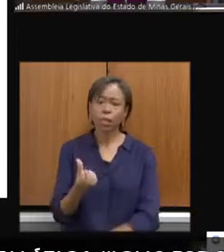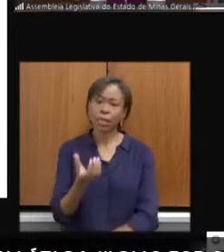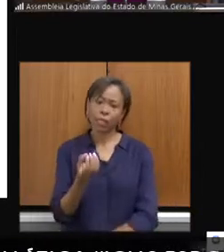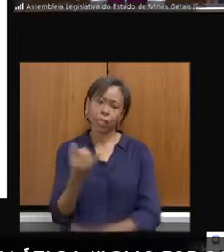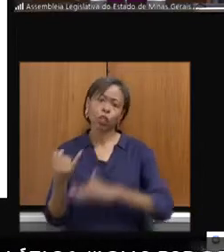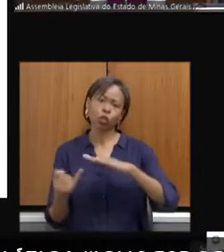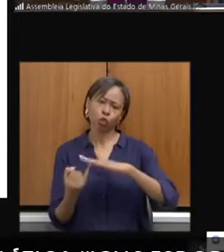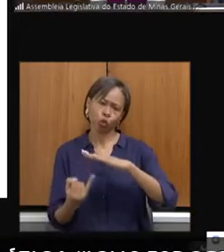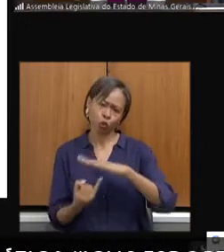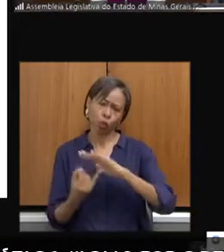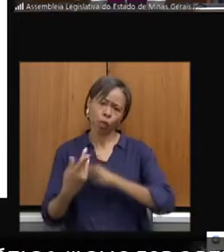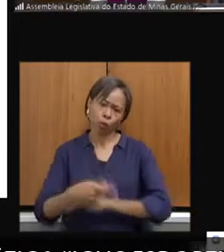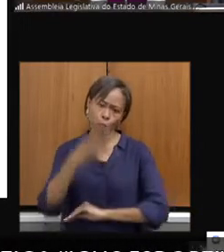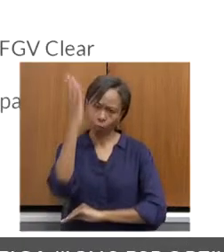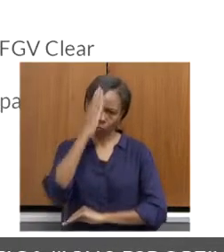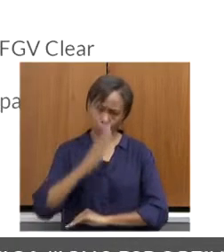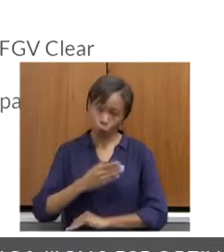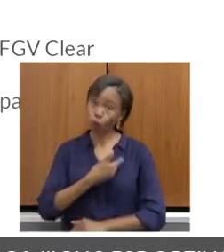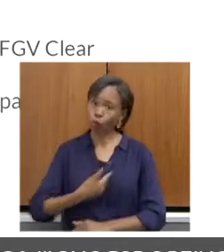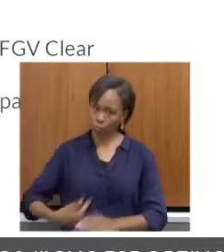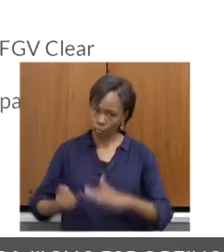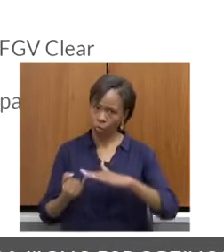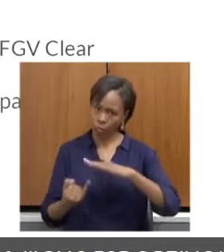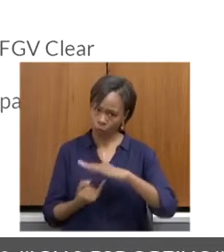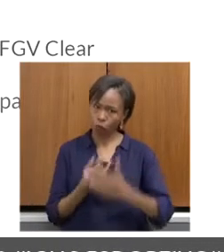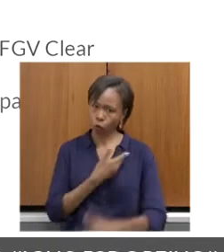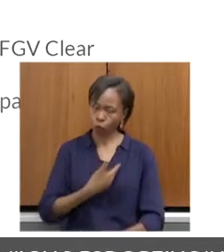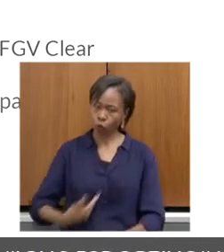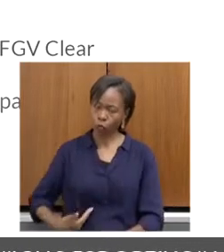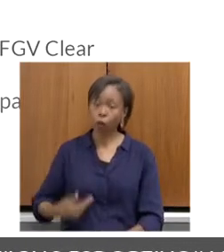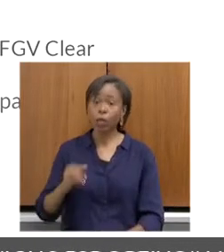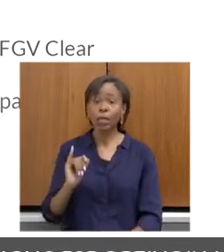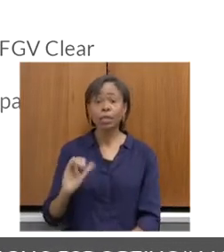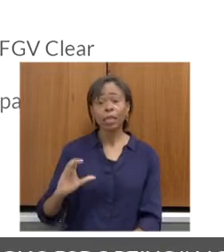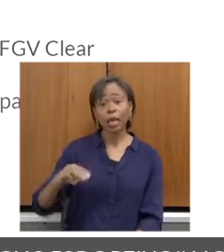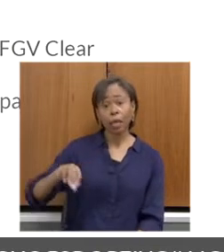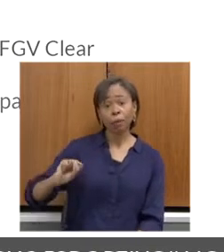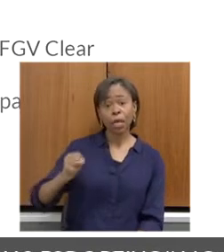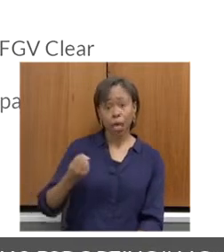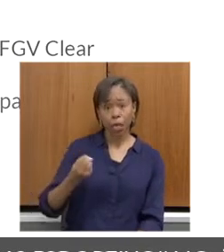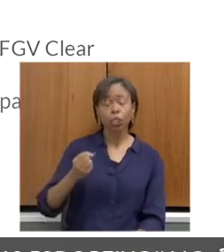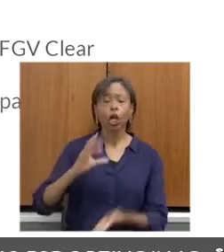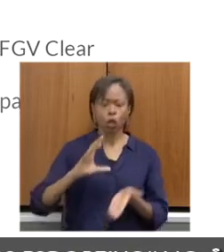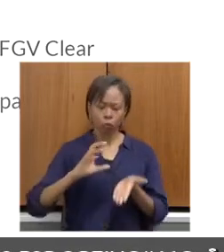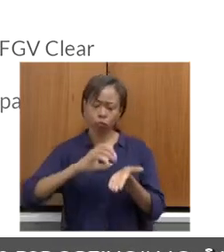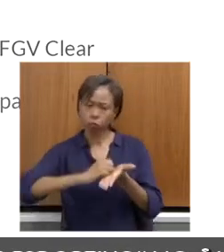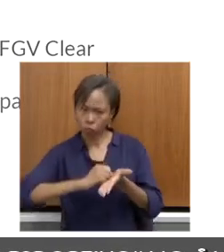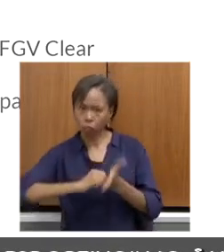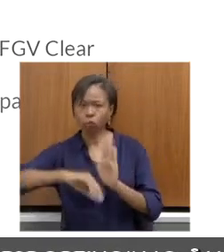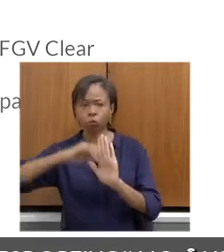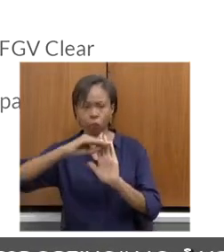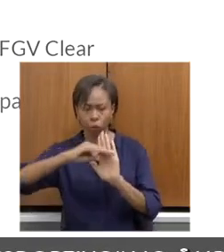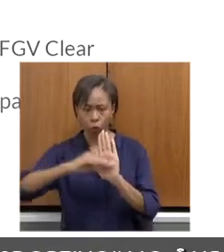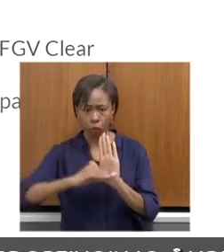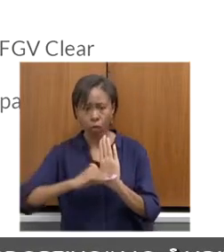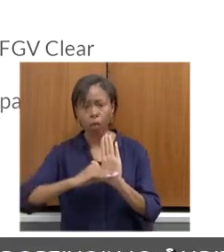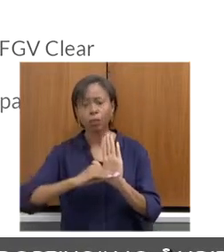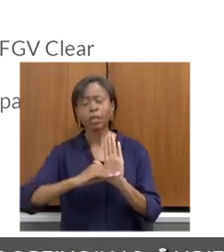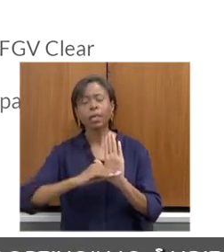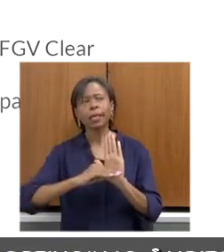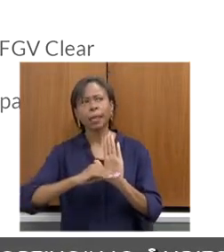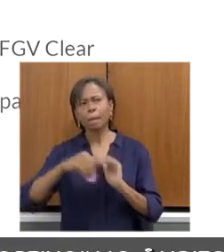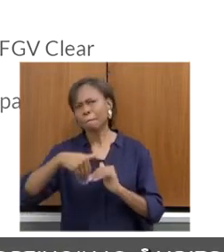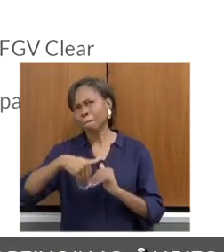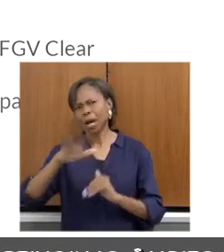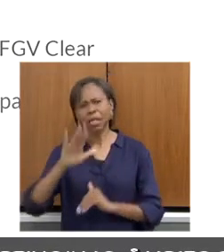Brasil todo, instituições públicas. Nós, do ICMS Esportivo, inscrevemos o programa. De todas essas, de mais